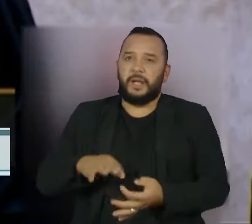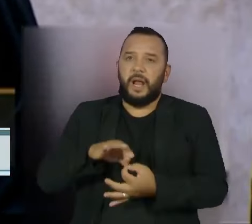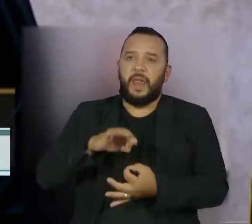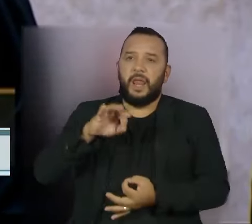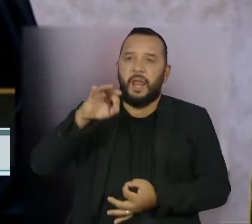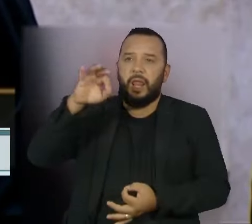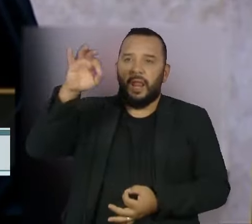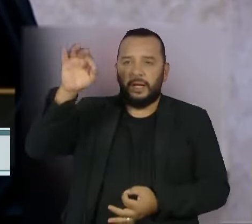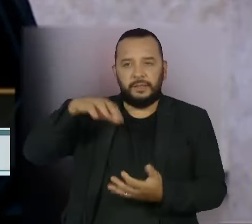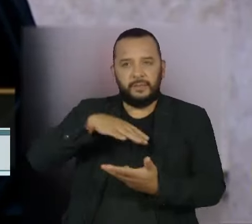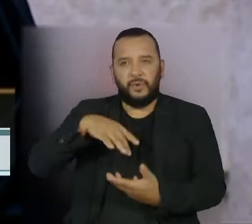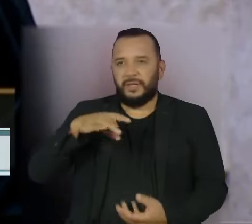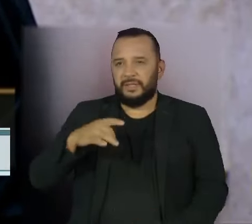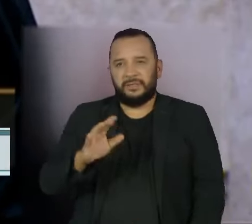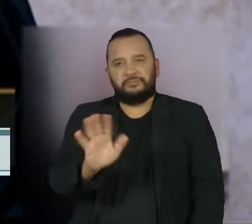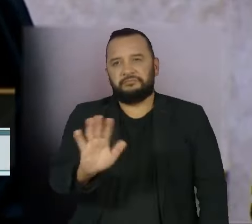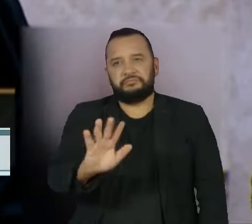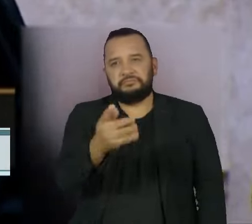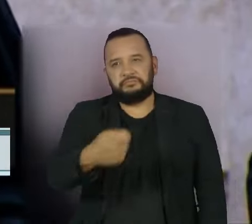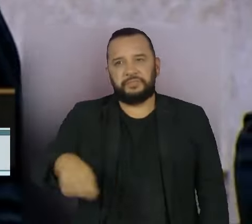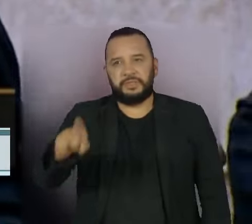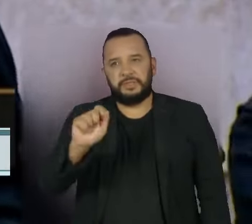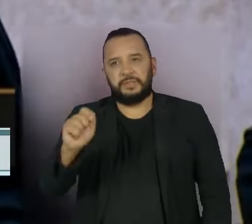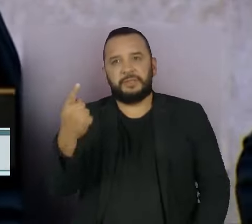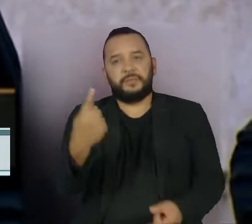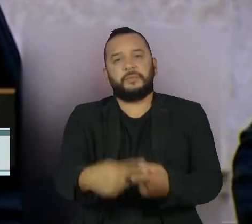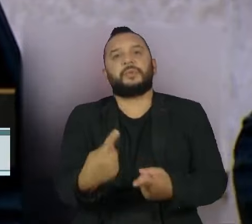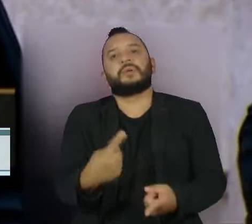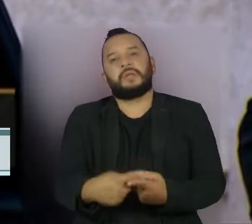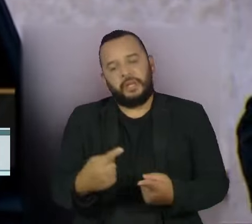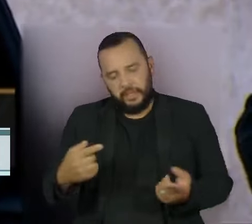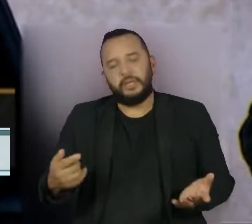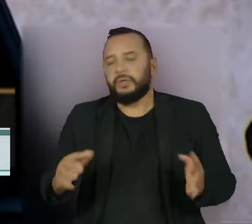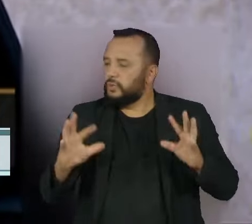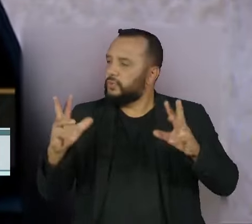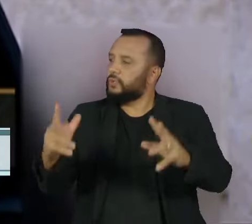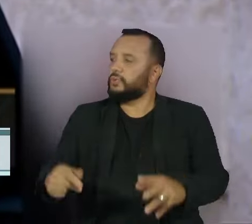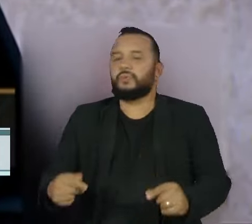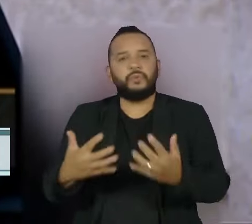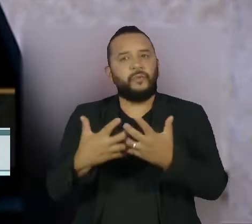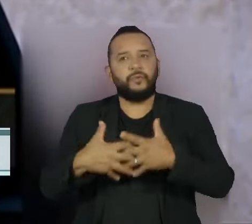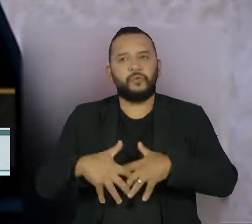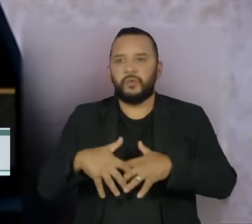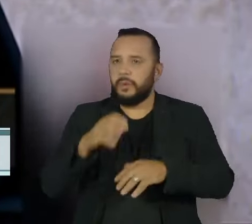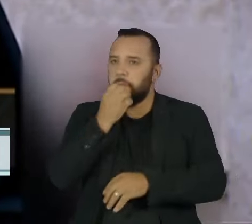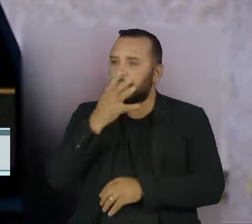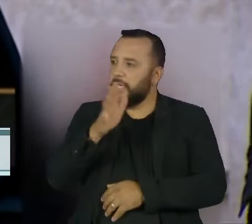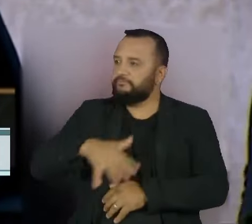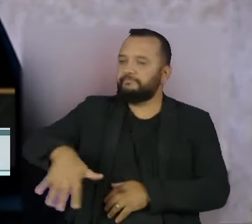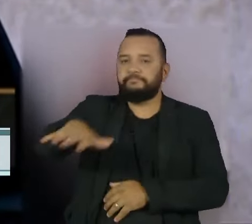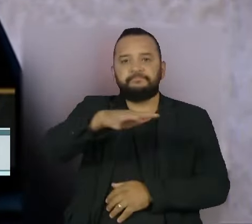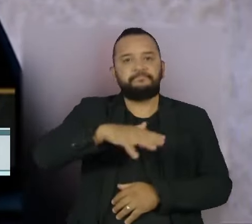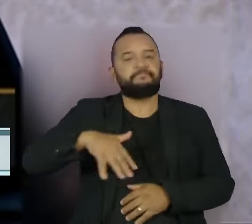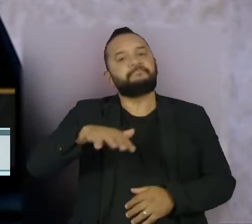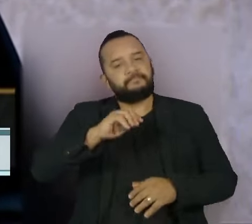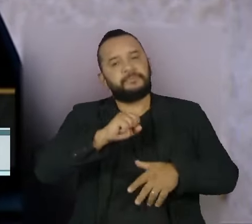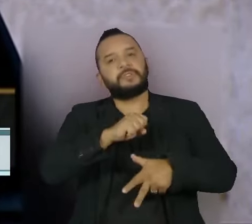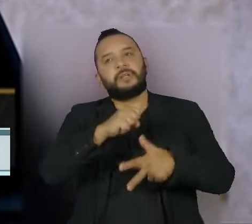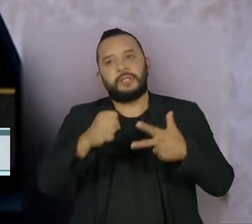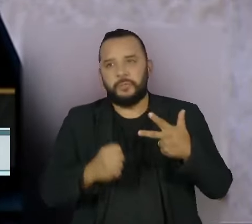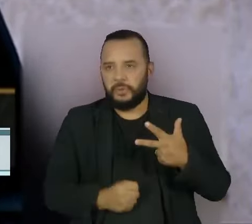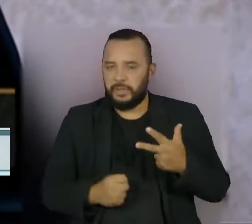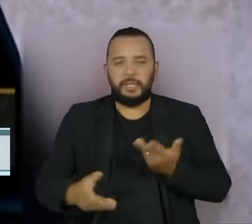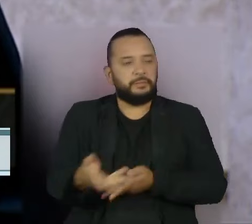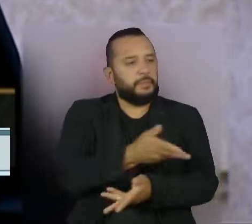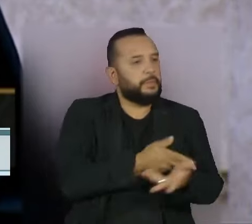falando de democracia, porque as instituições funcionam na mais plena normalidade, com convivência harmoniosa e